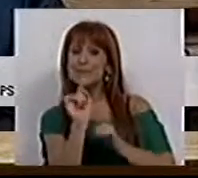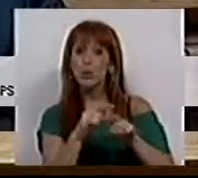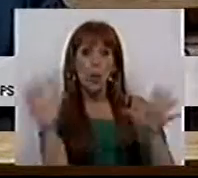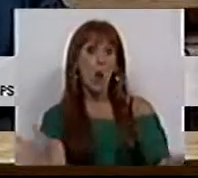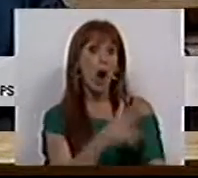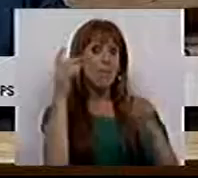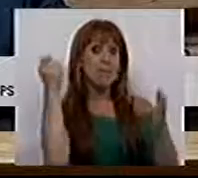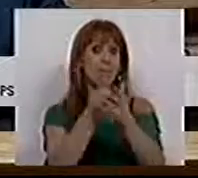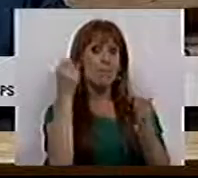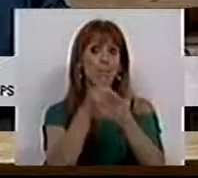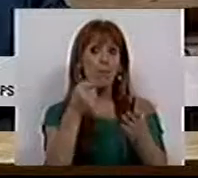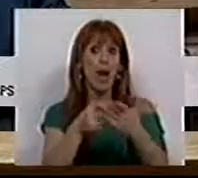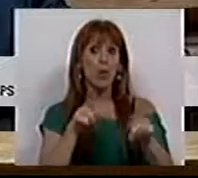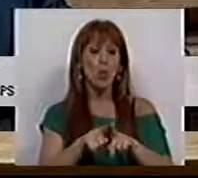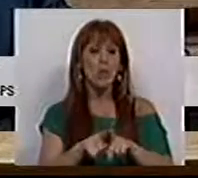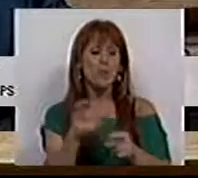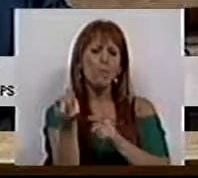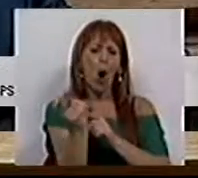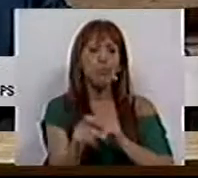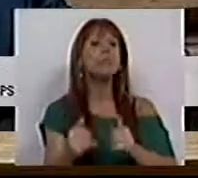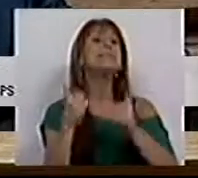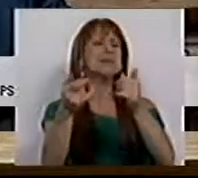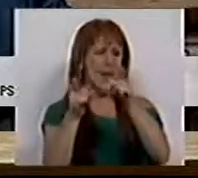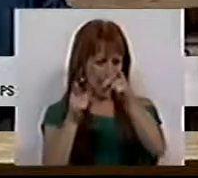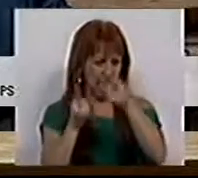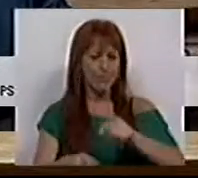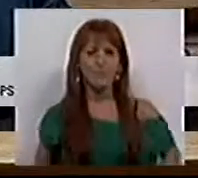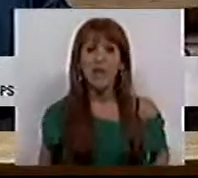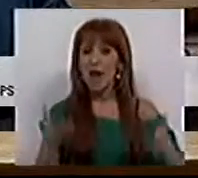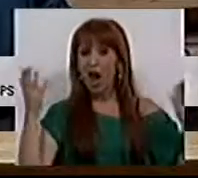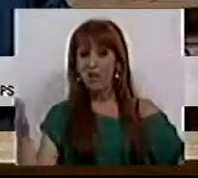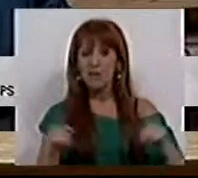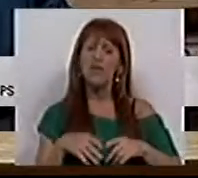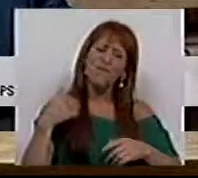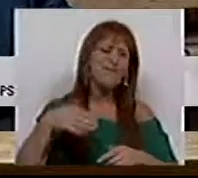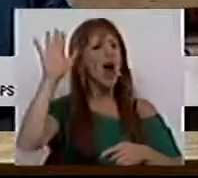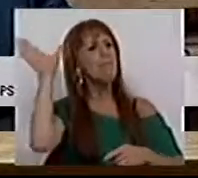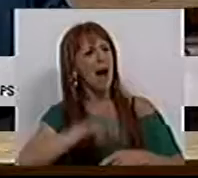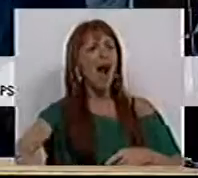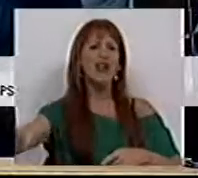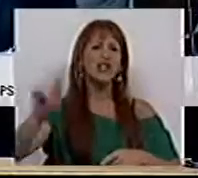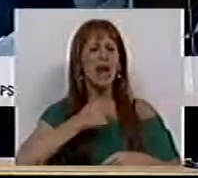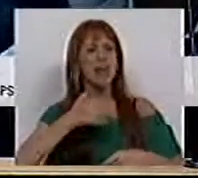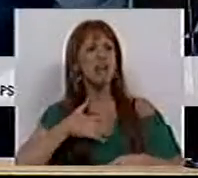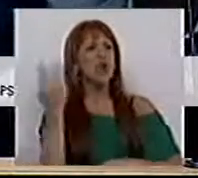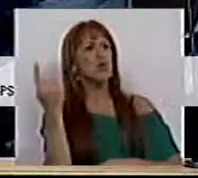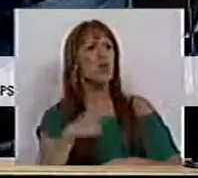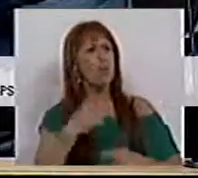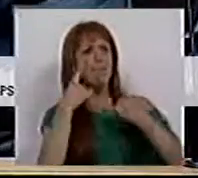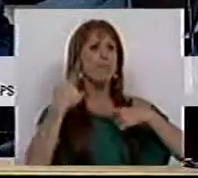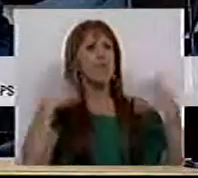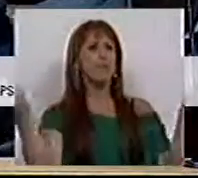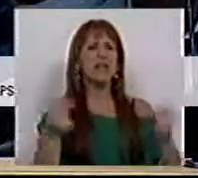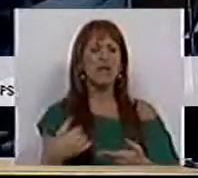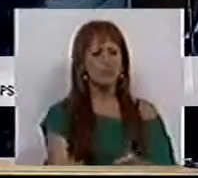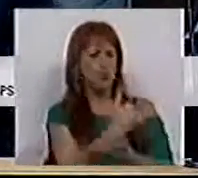O aumento das tarifas é o episódio que se segue. E, assim, lá se vai mais uma empresa pública